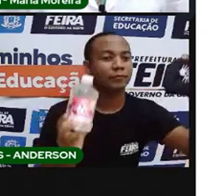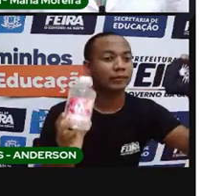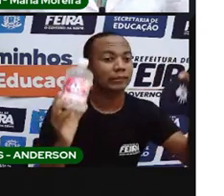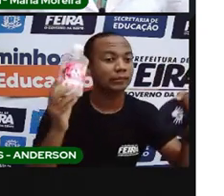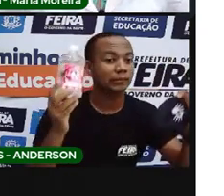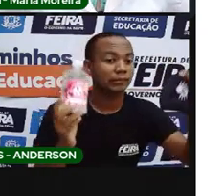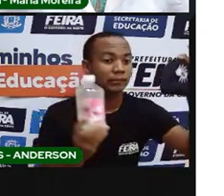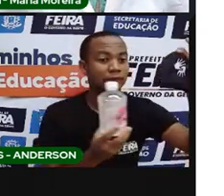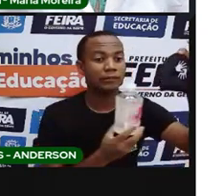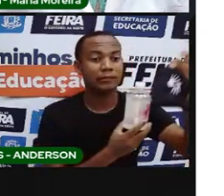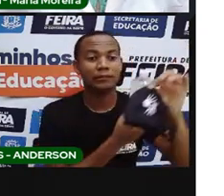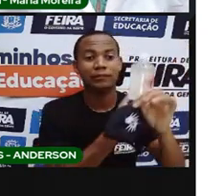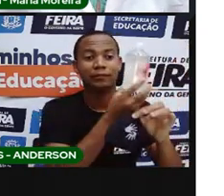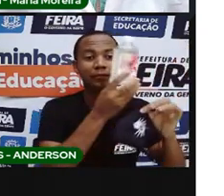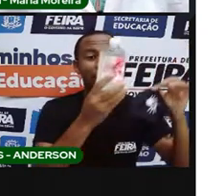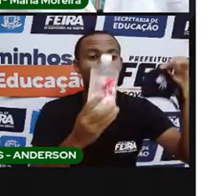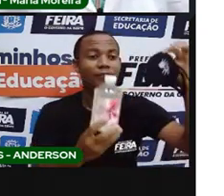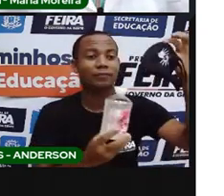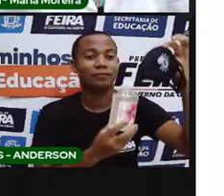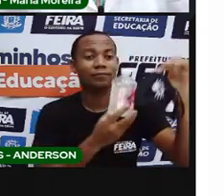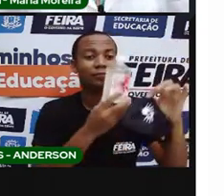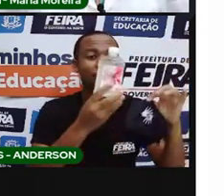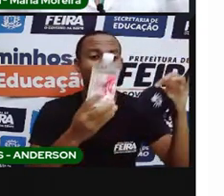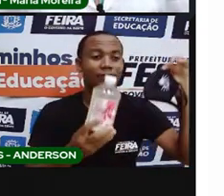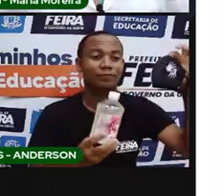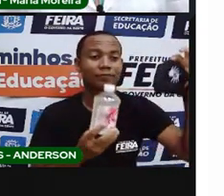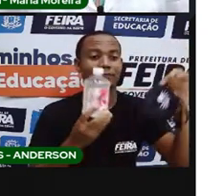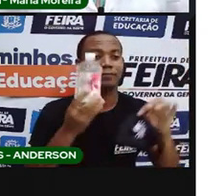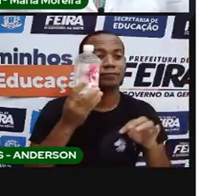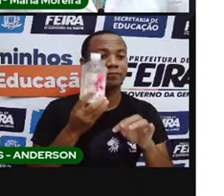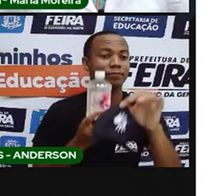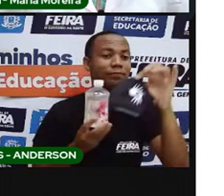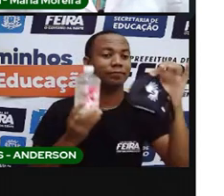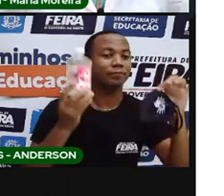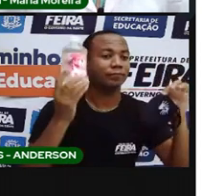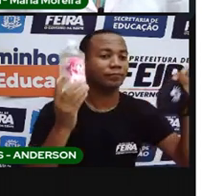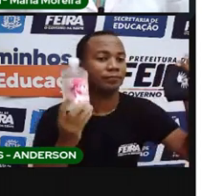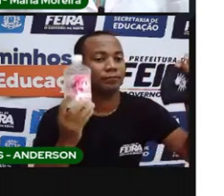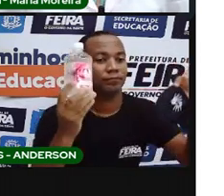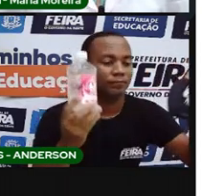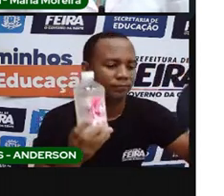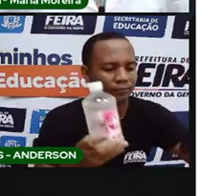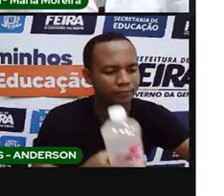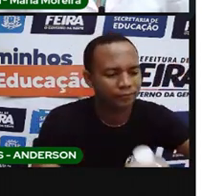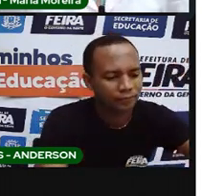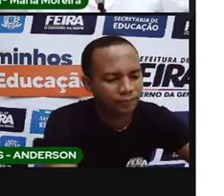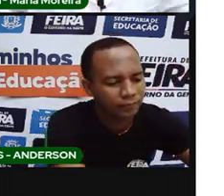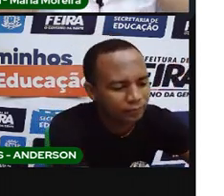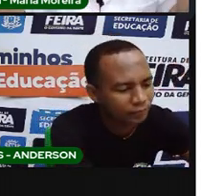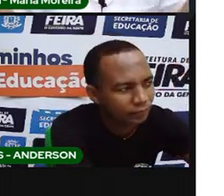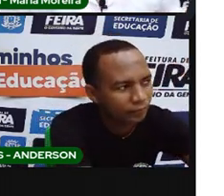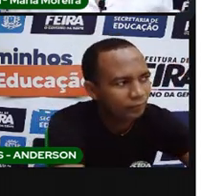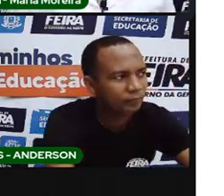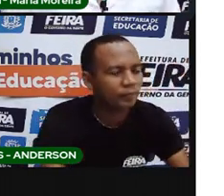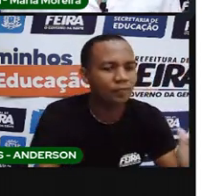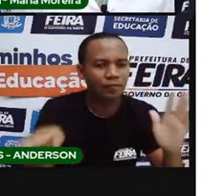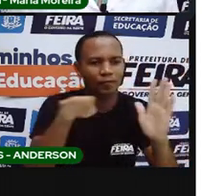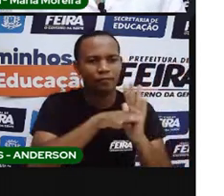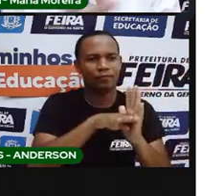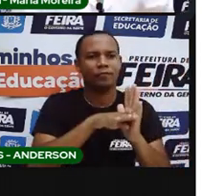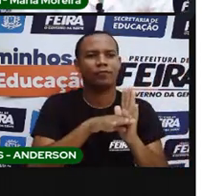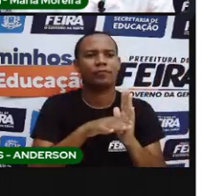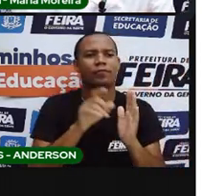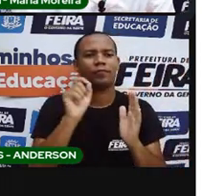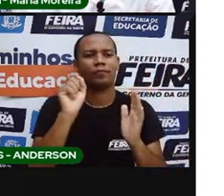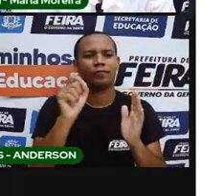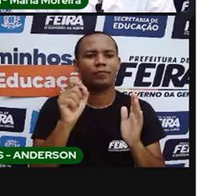não tenham aí bem guardadinhos, bem protegidos para a nossa volta à aula, né? Quando a voltar aí a se encontrar,